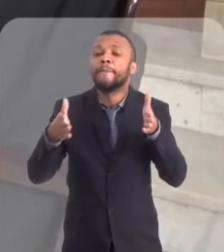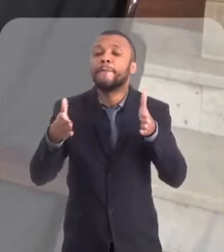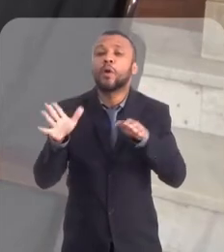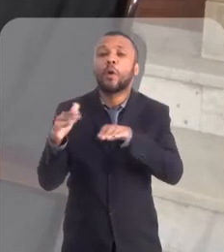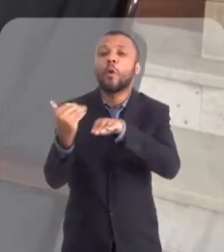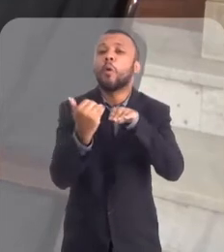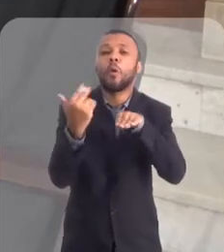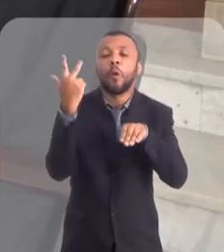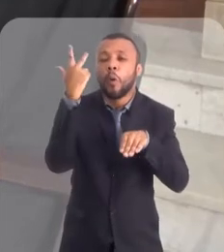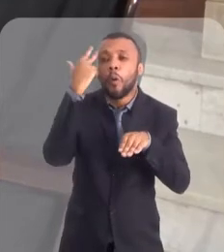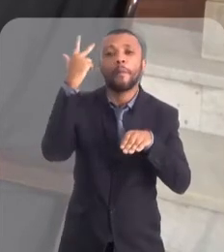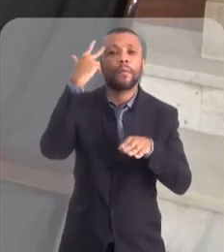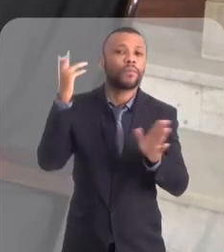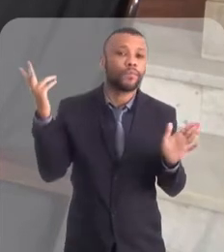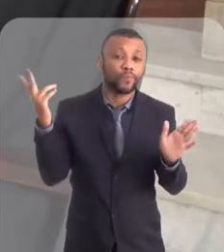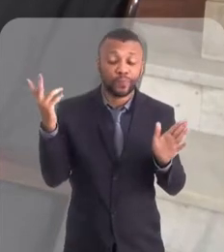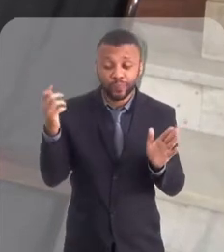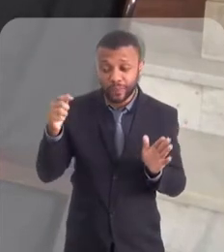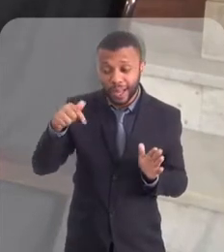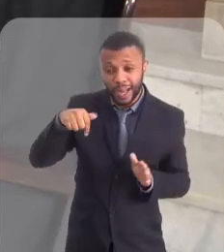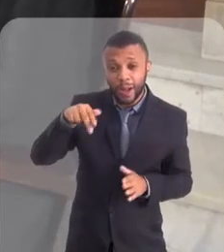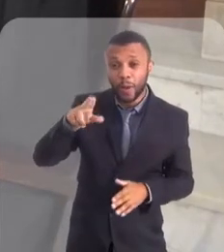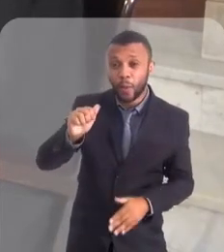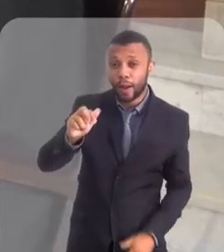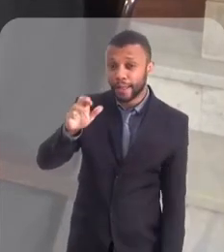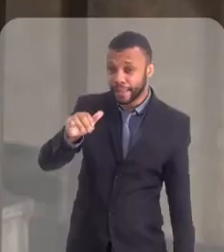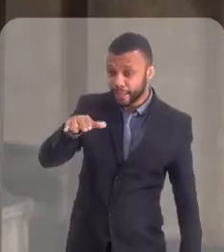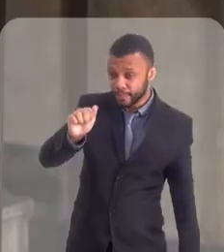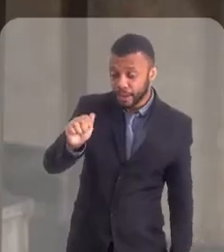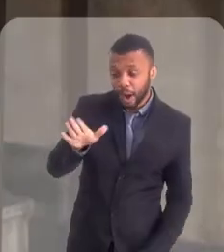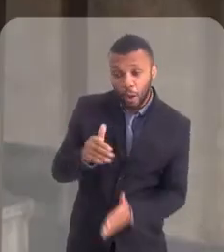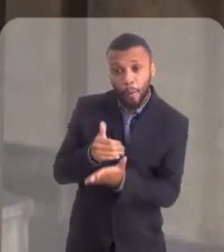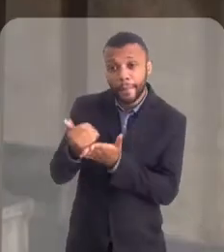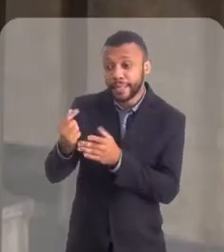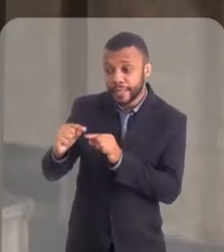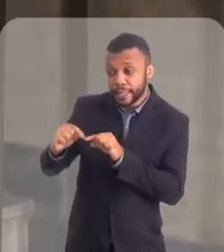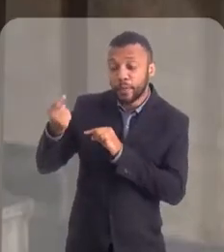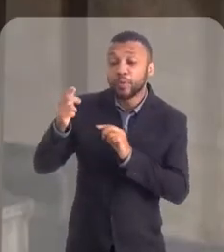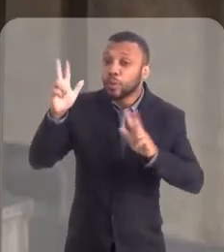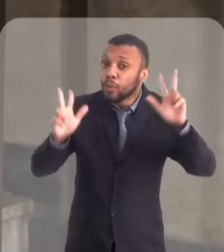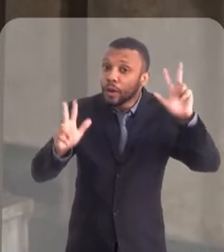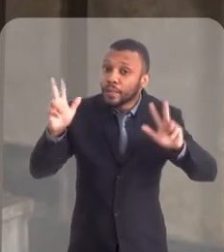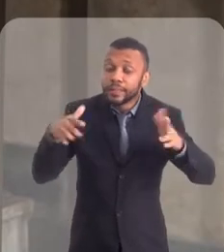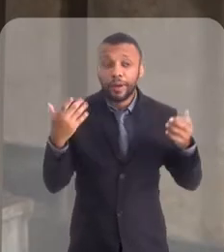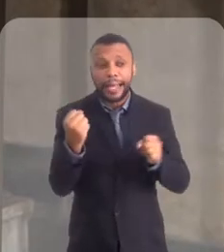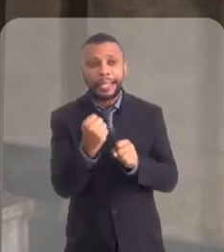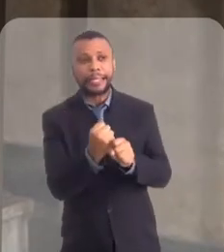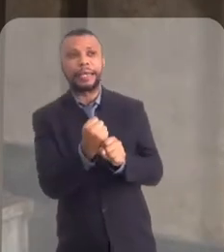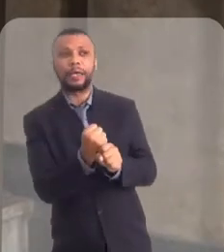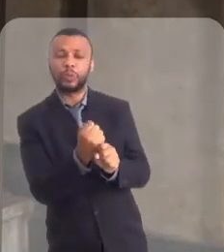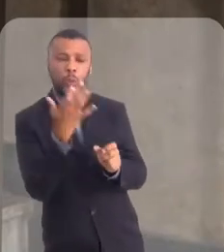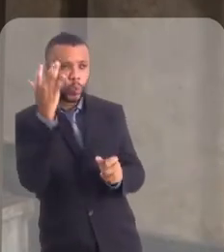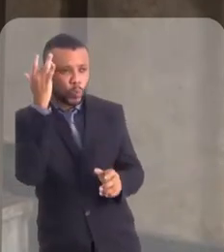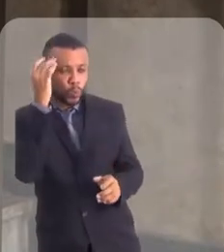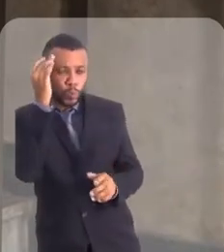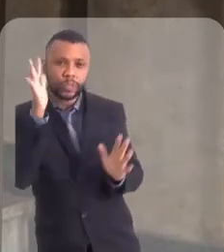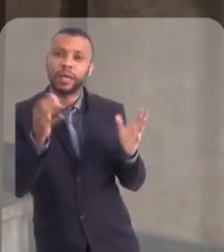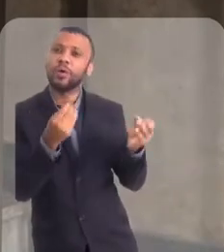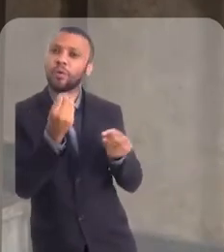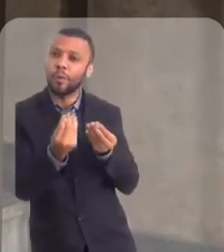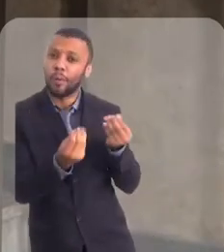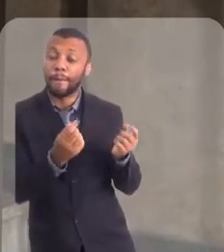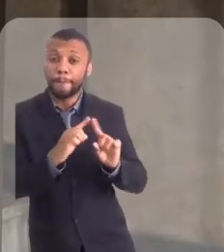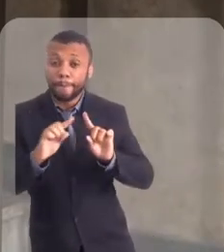No tempo comum. Né? A quaresma vai começar depois do carnaval. Quer dizer, esse ano eu não sei como vai ficar essa questão, mas